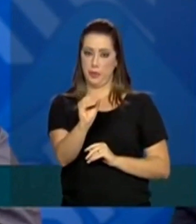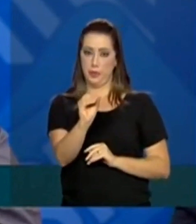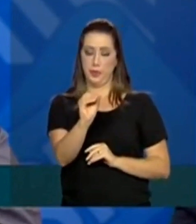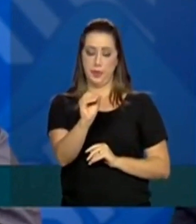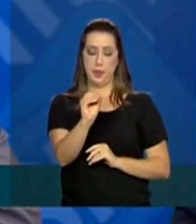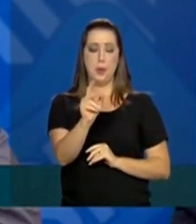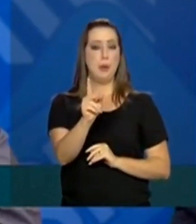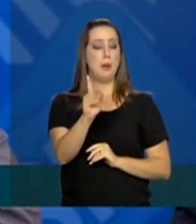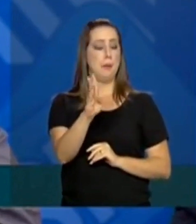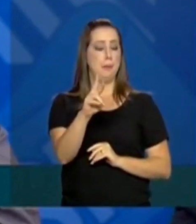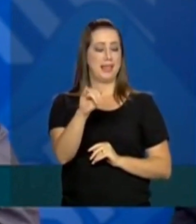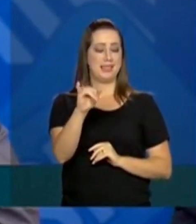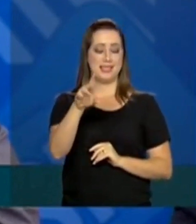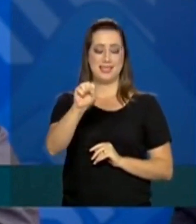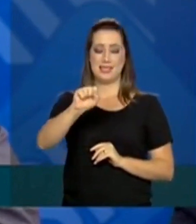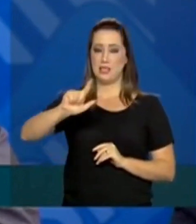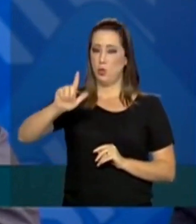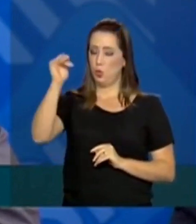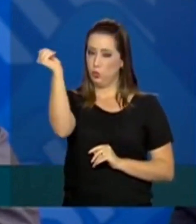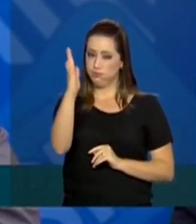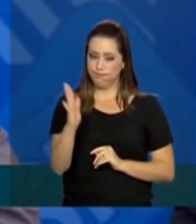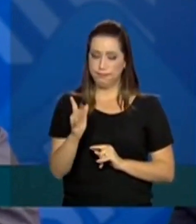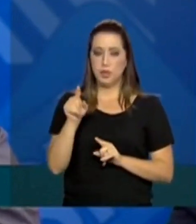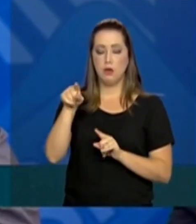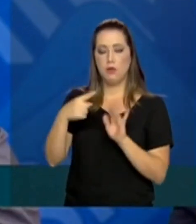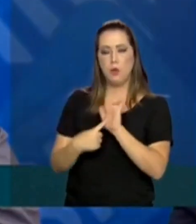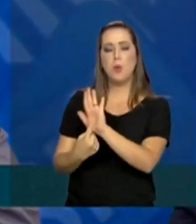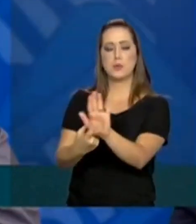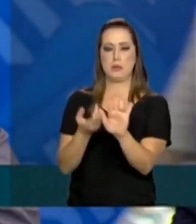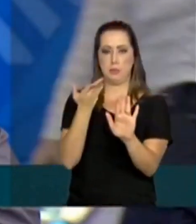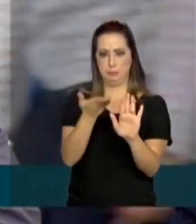tela que os senhores têm à frente o que é o programa.